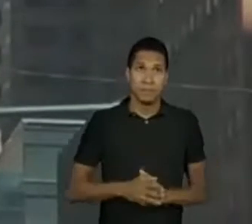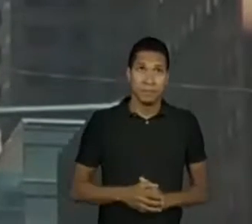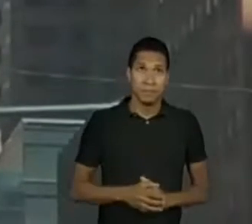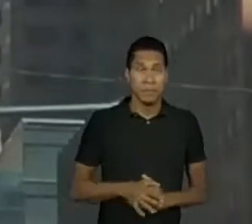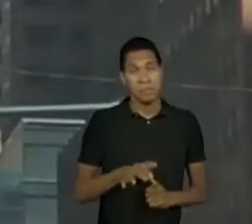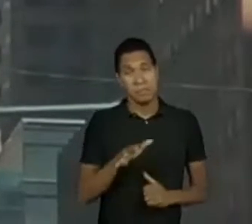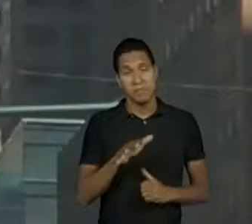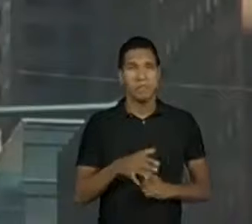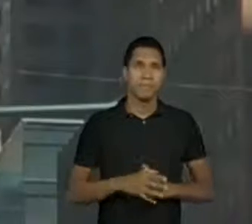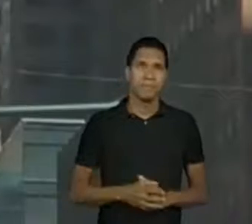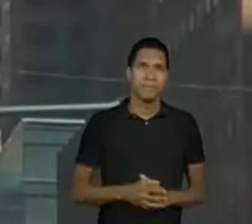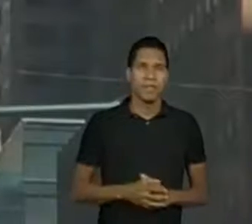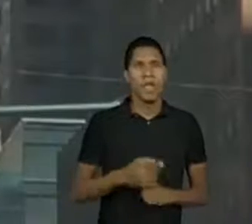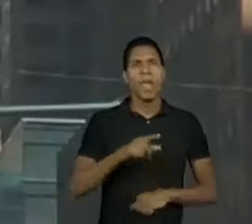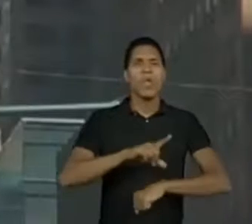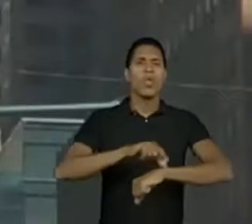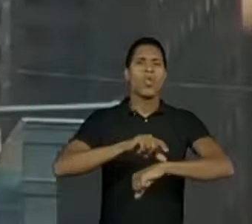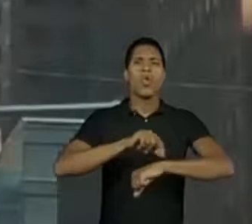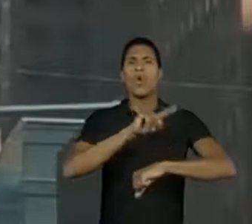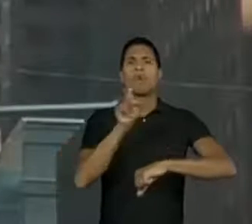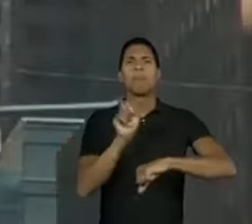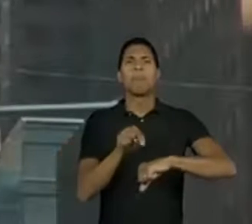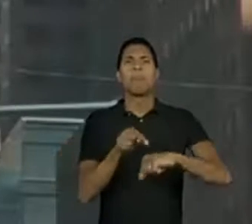Estime. Que horas são?